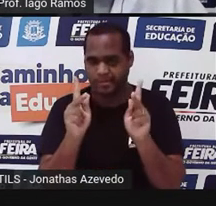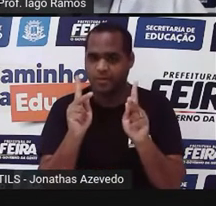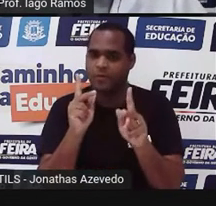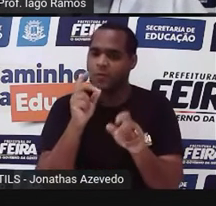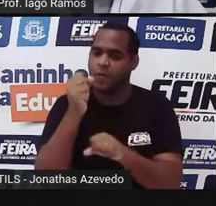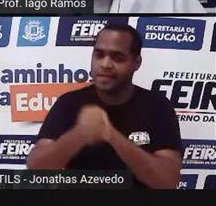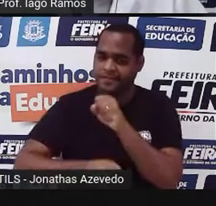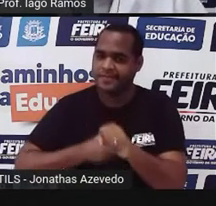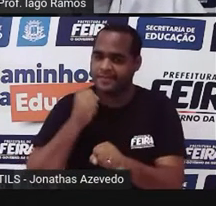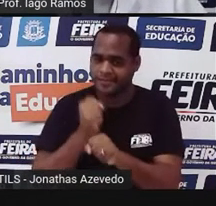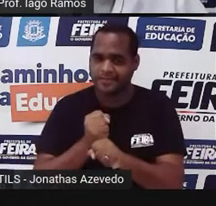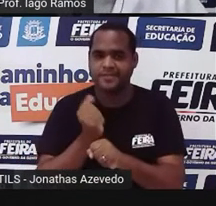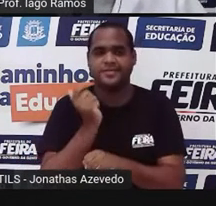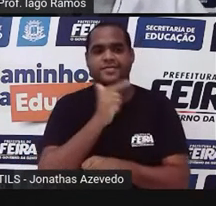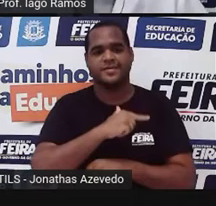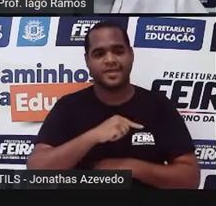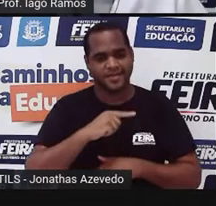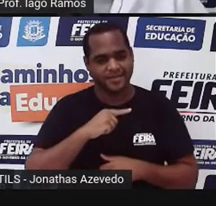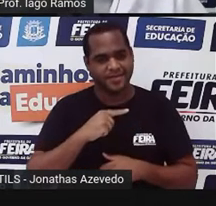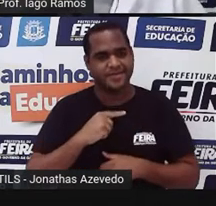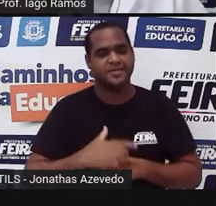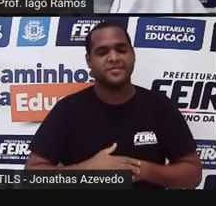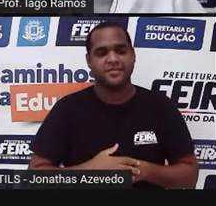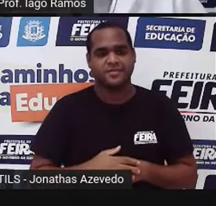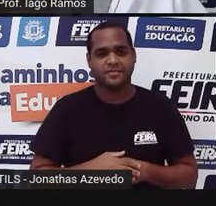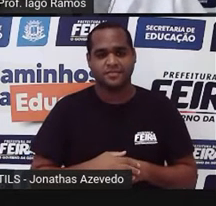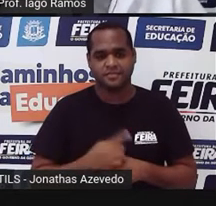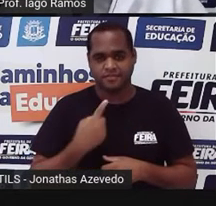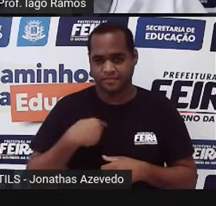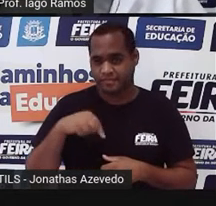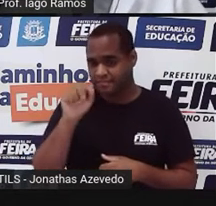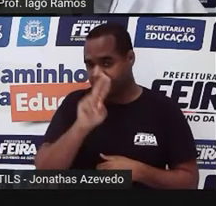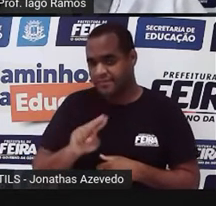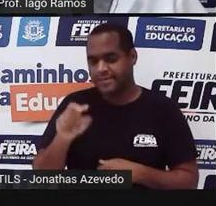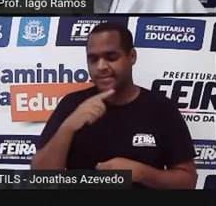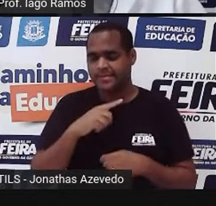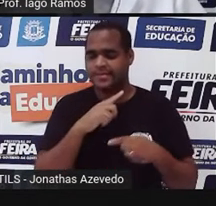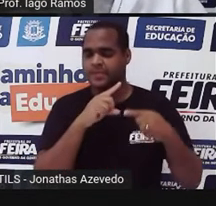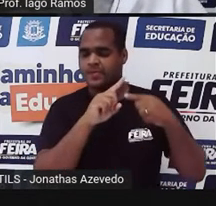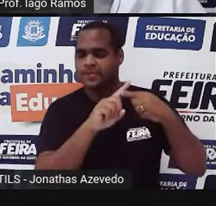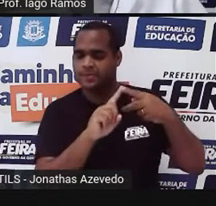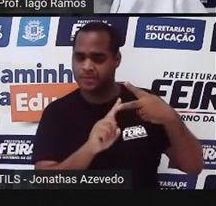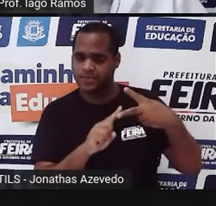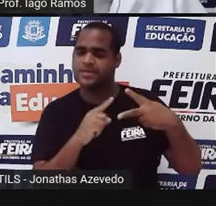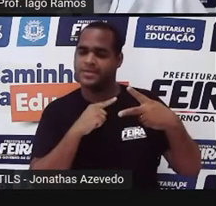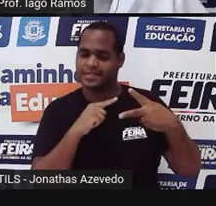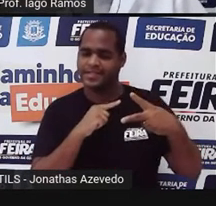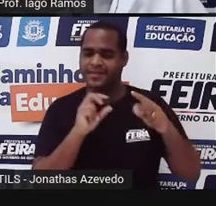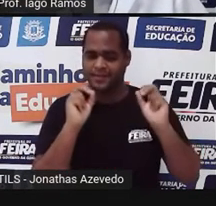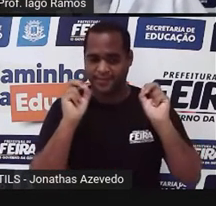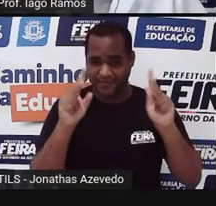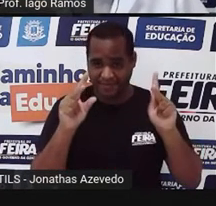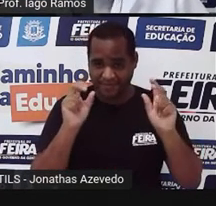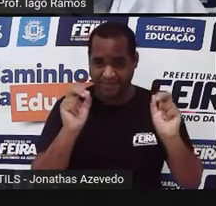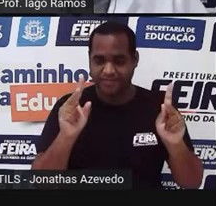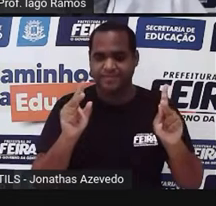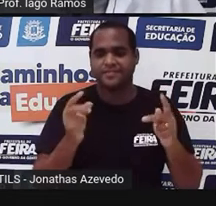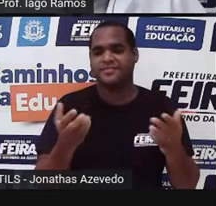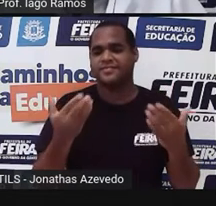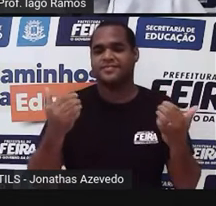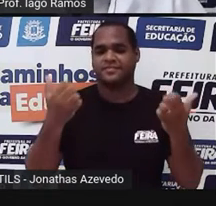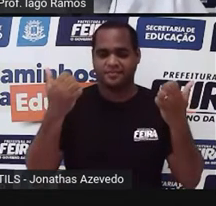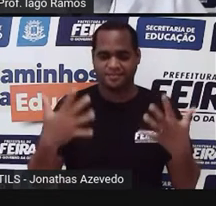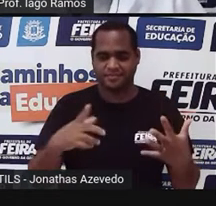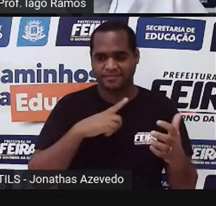ano inteiro. Beleza? Então, a gente vai precisar usar essas duas coisinhas aí. Ok? Então, vamos lá.